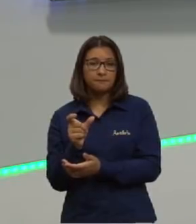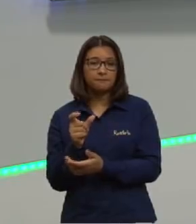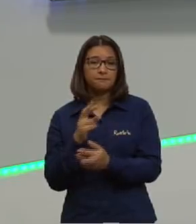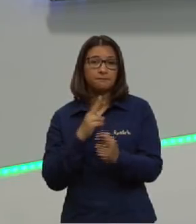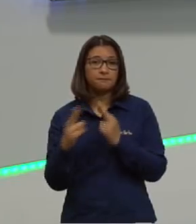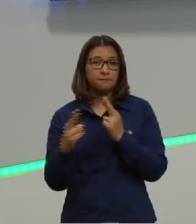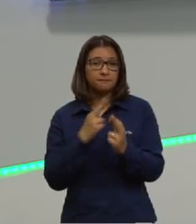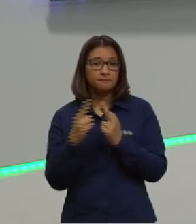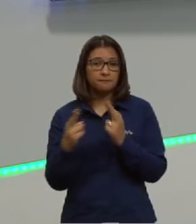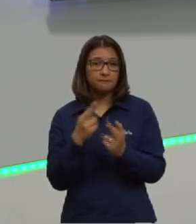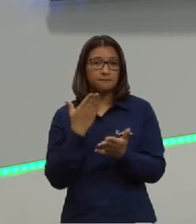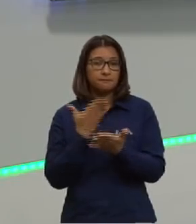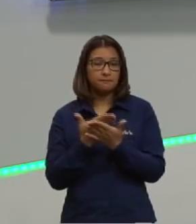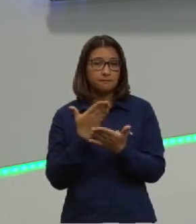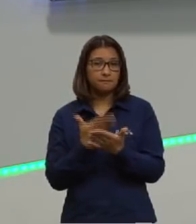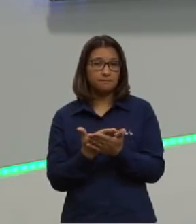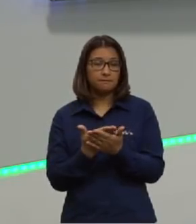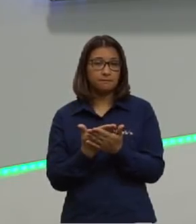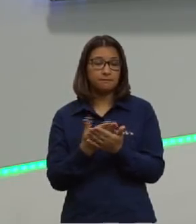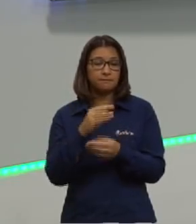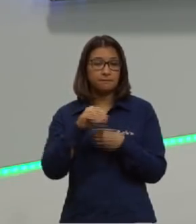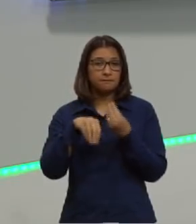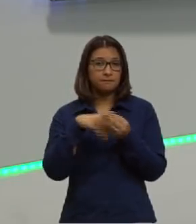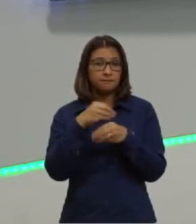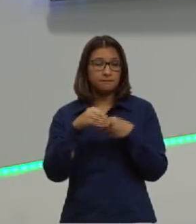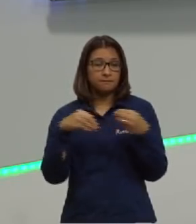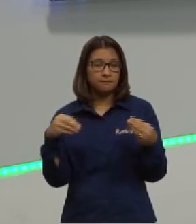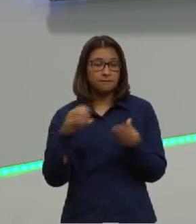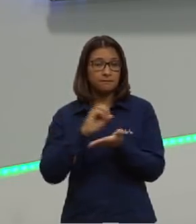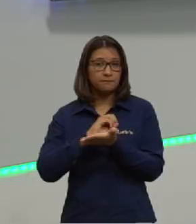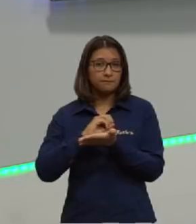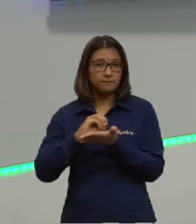relacionadas à nossa aula de substâncias orgânicas.